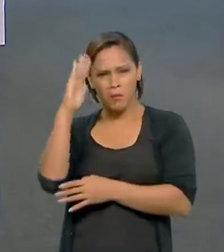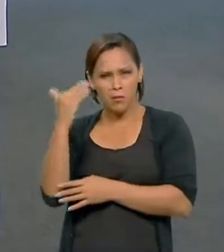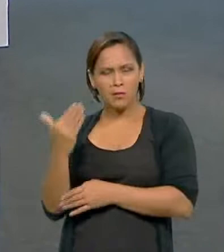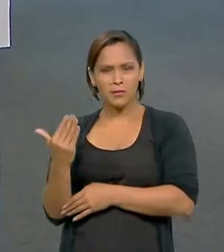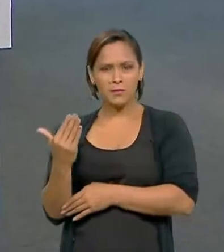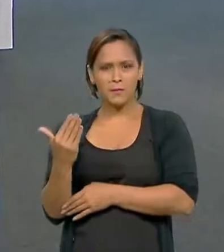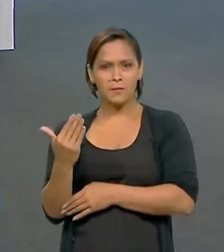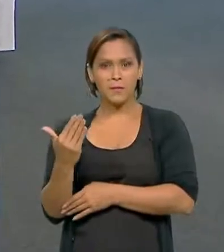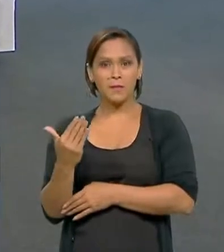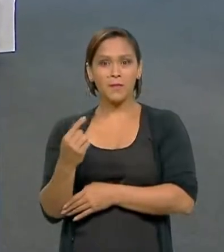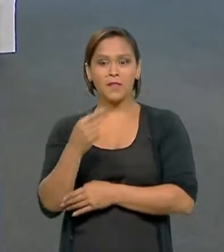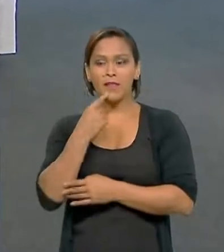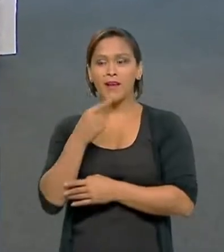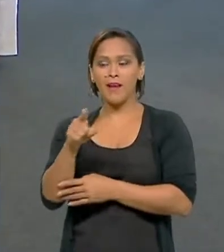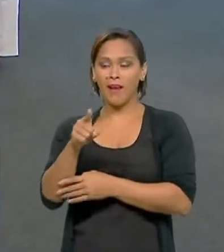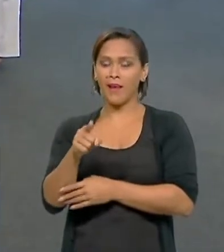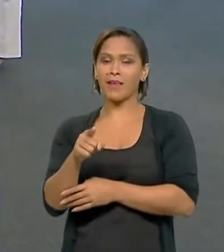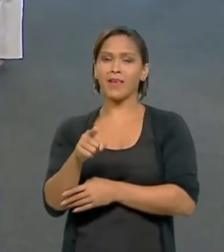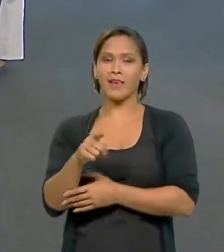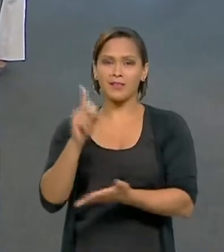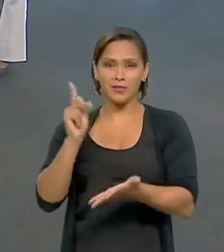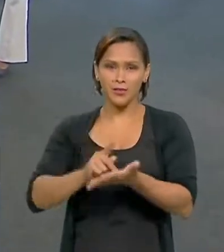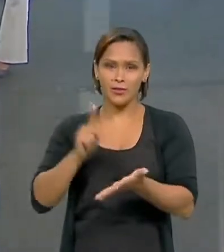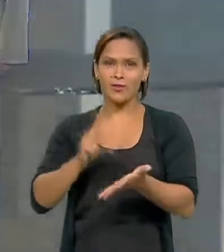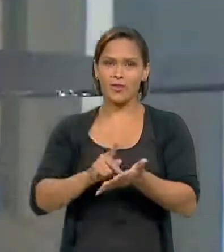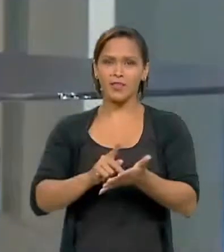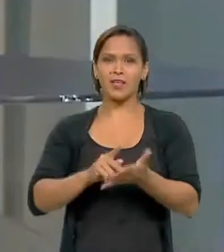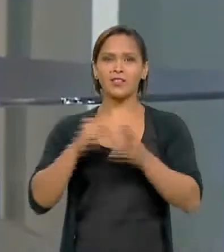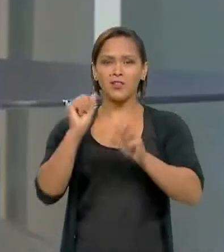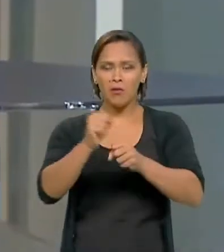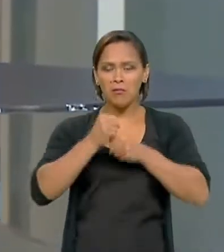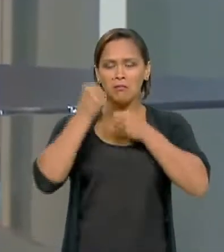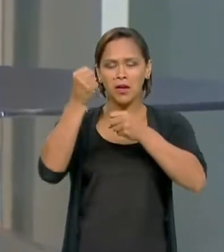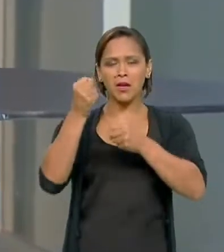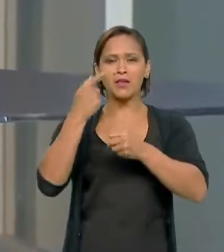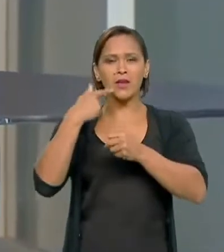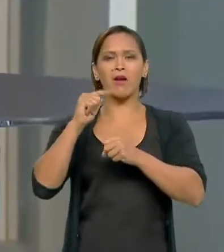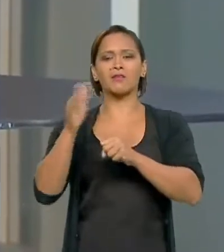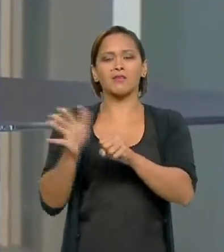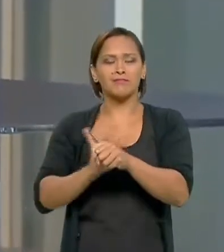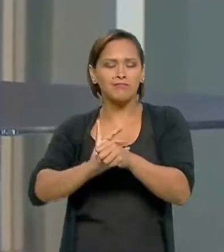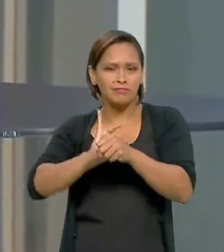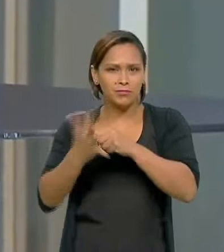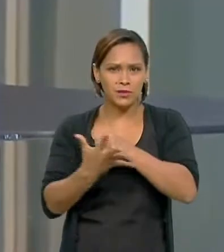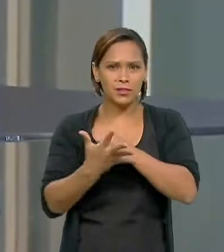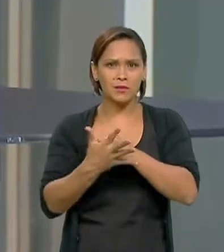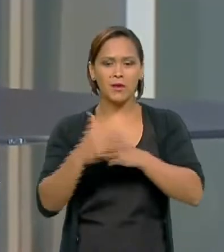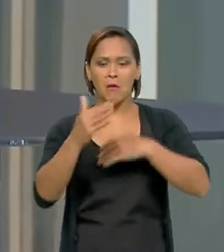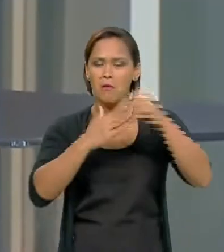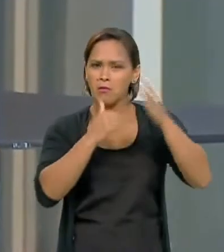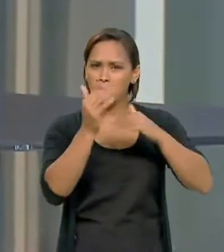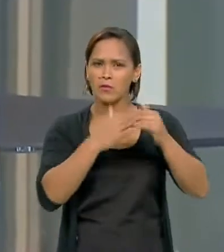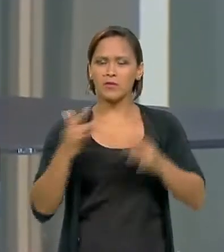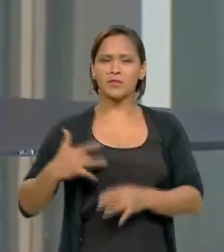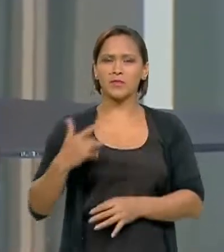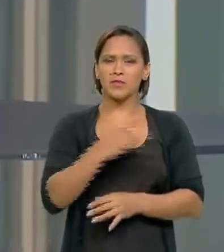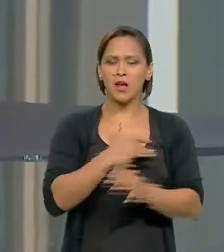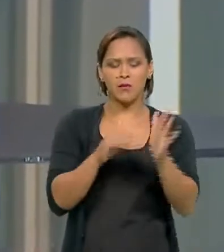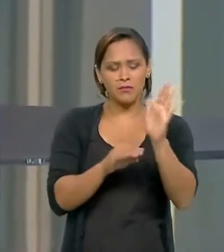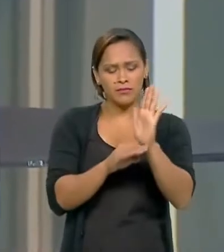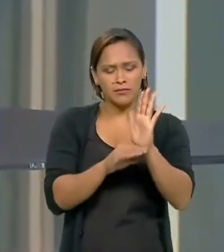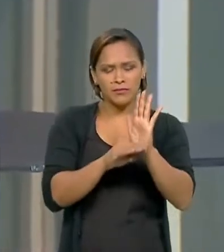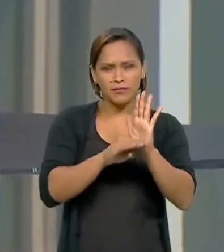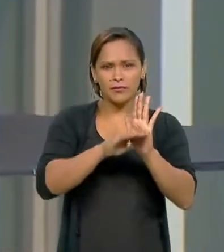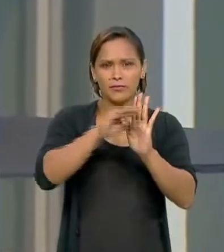àqueles que eu considero os heróis dessa pandemia, que são os profissionais de saúde de todos os níveis, né? Desde o